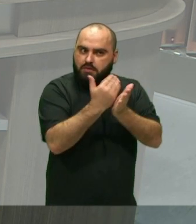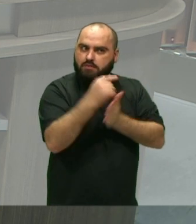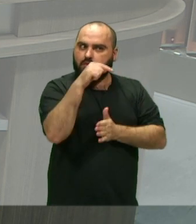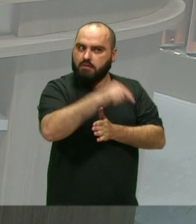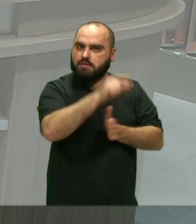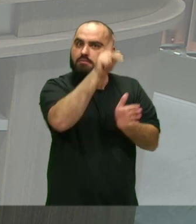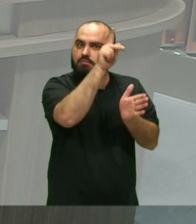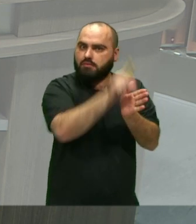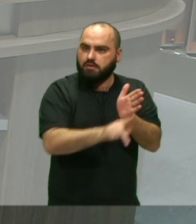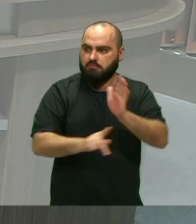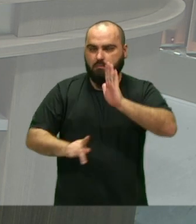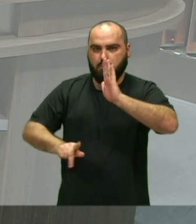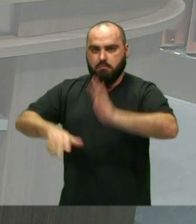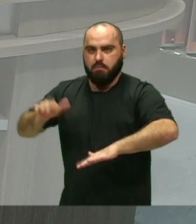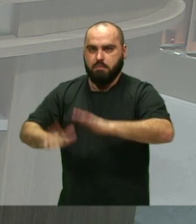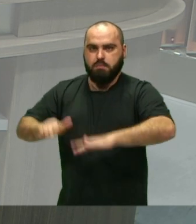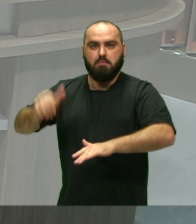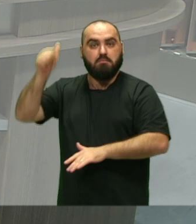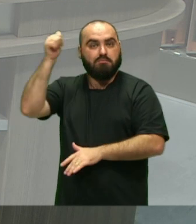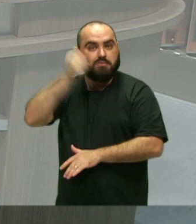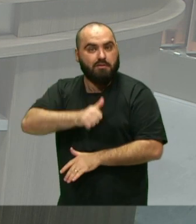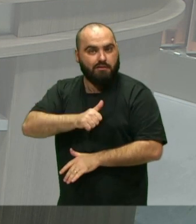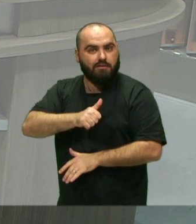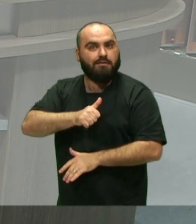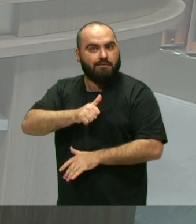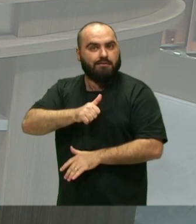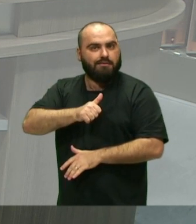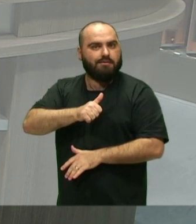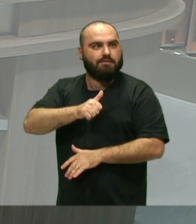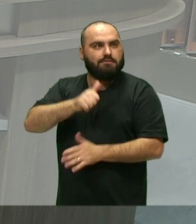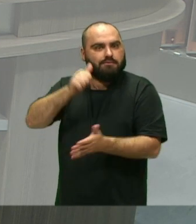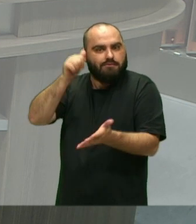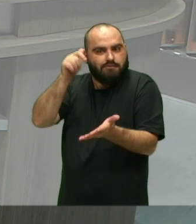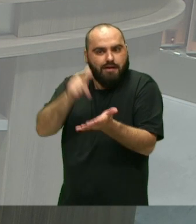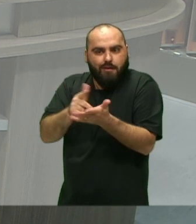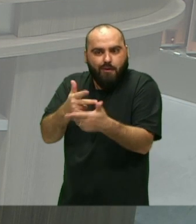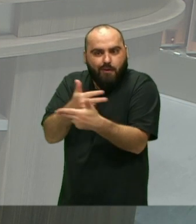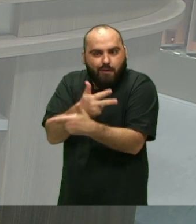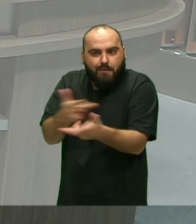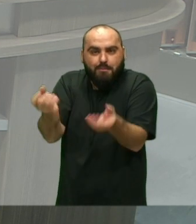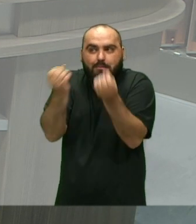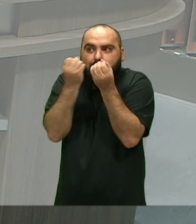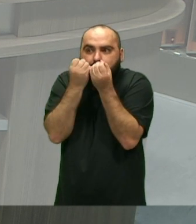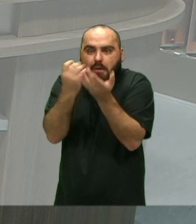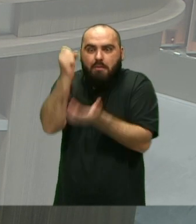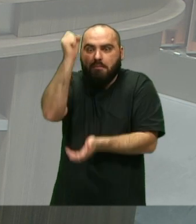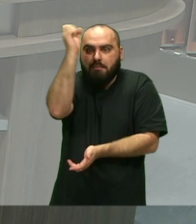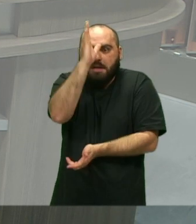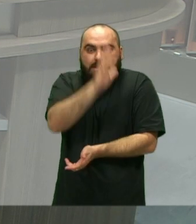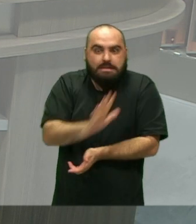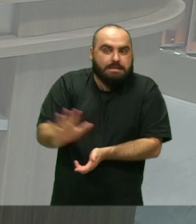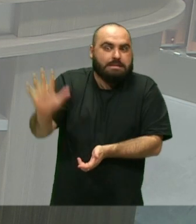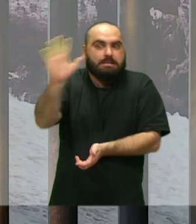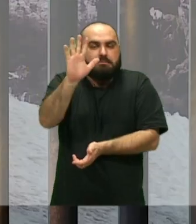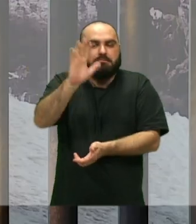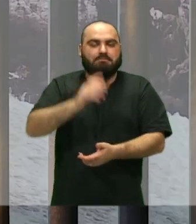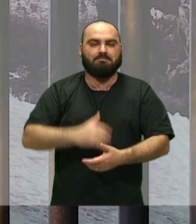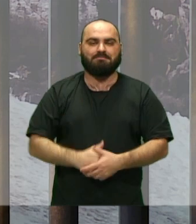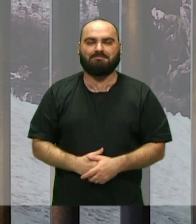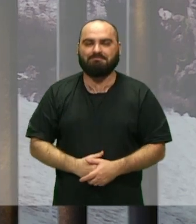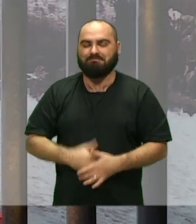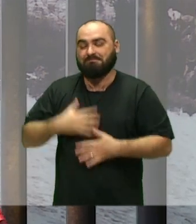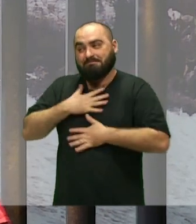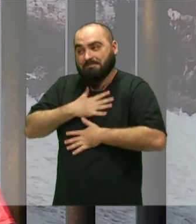Iniciou o BAC Mulher E fez tantas coisas boas Por esse Brasil, né? Prazer é nosso